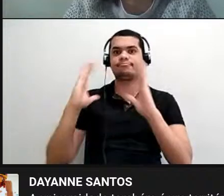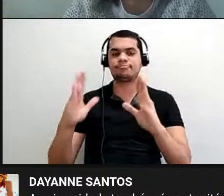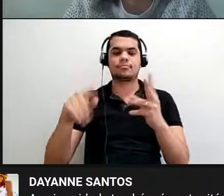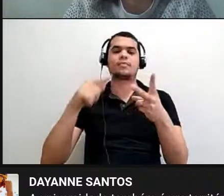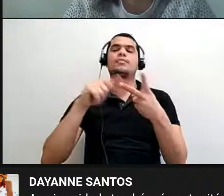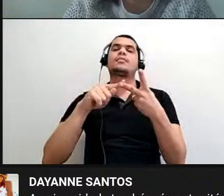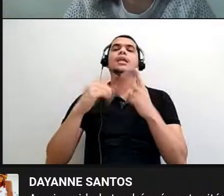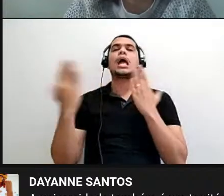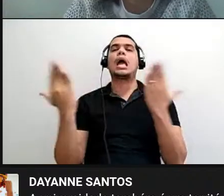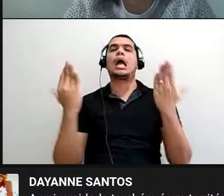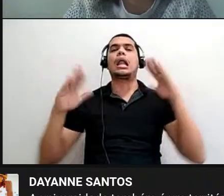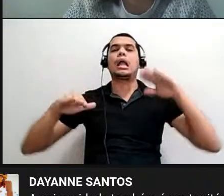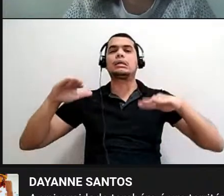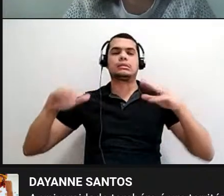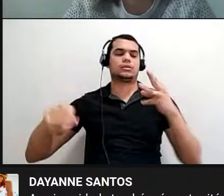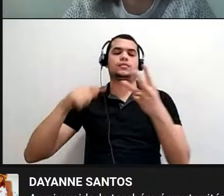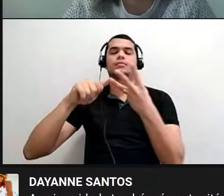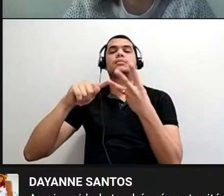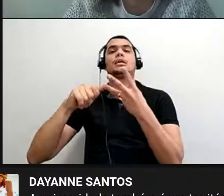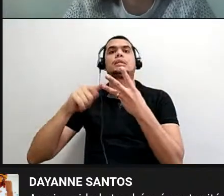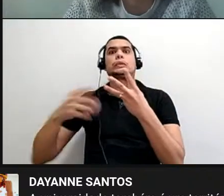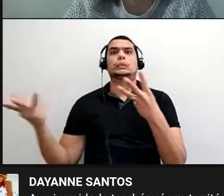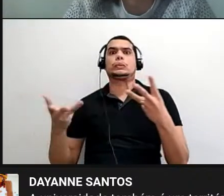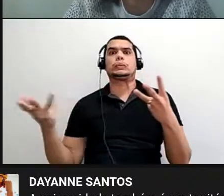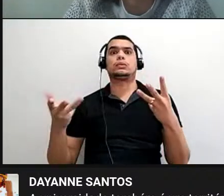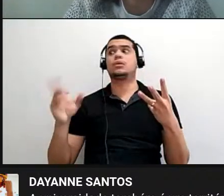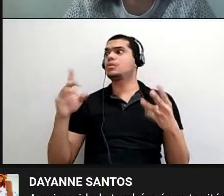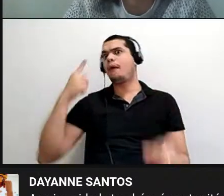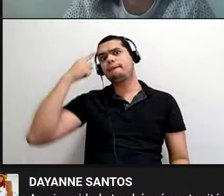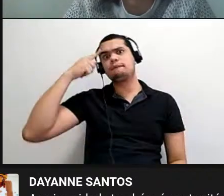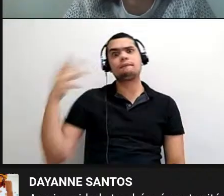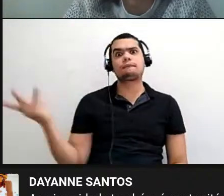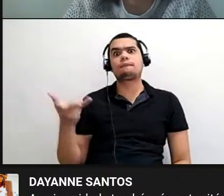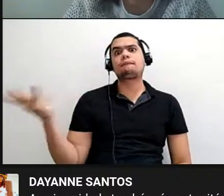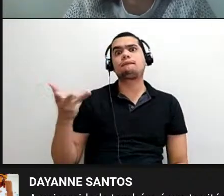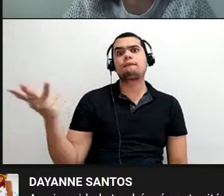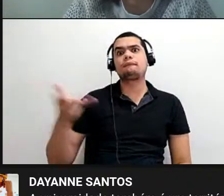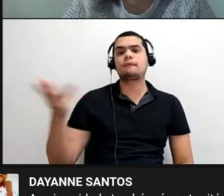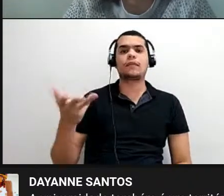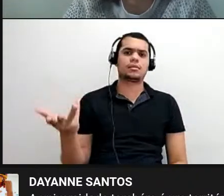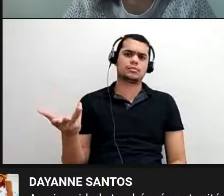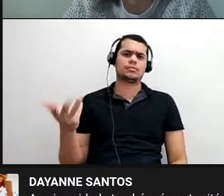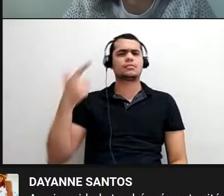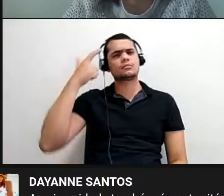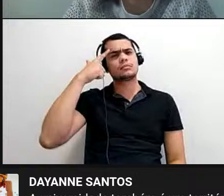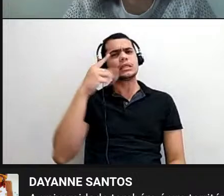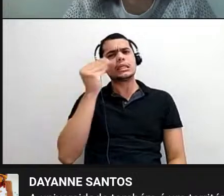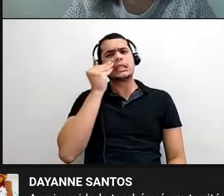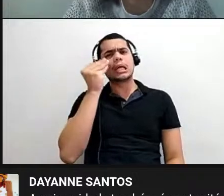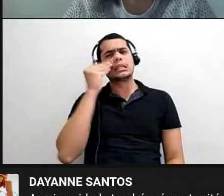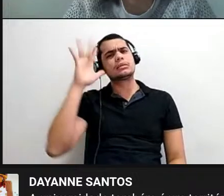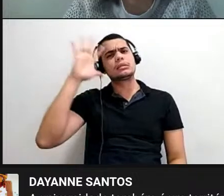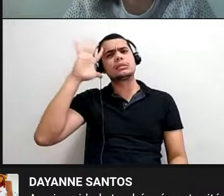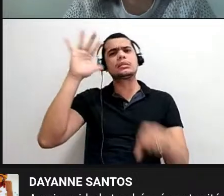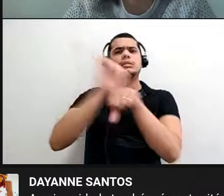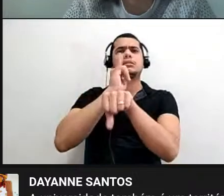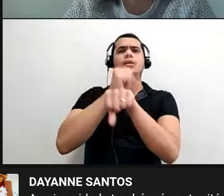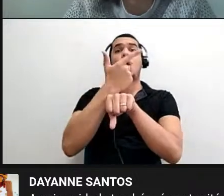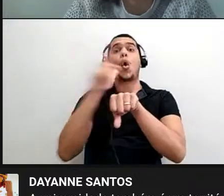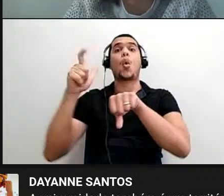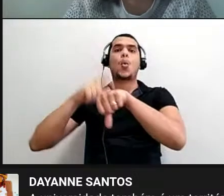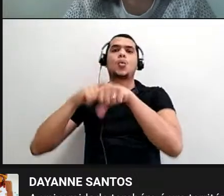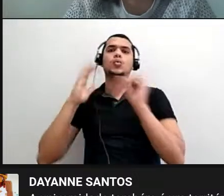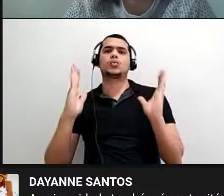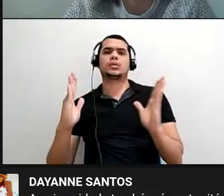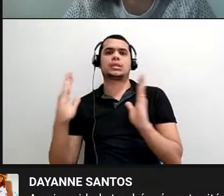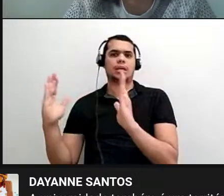por que que a gente só consegue pensar nesse tempo que corre, pelo amor de Deus, né, vamos pensar, vamos tentar pensar em outro tempo, né, eu